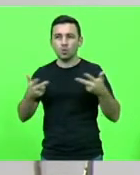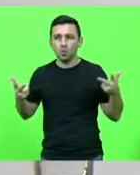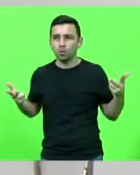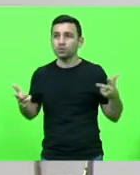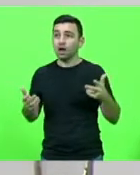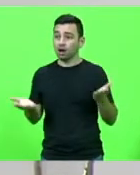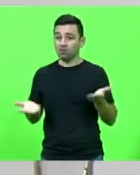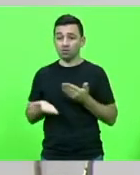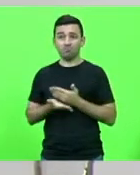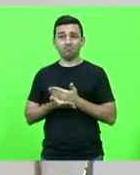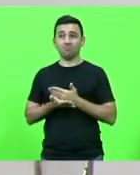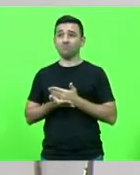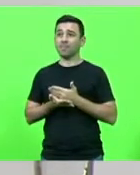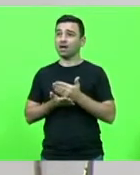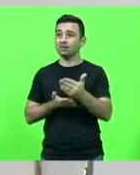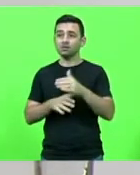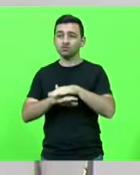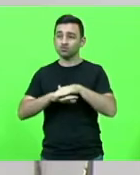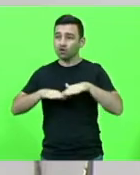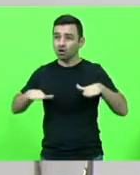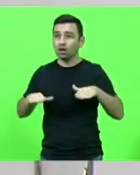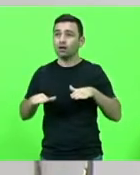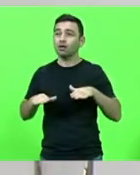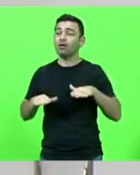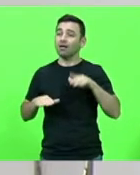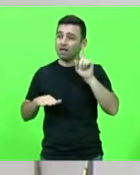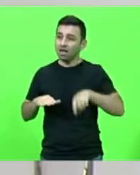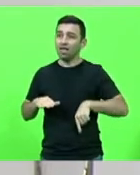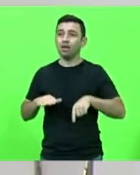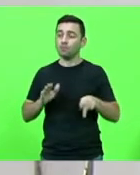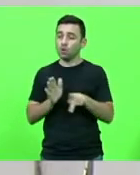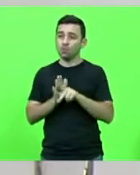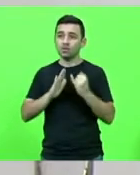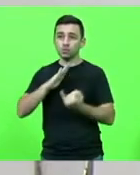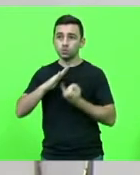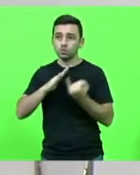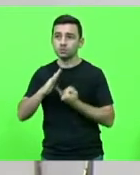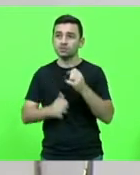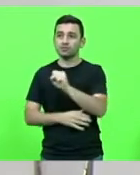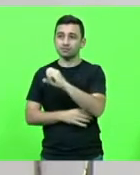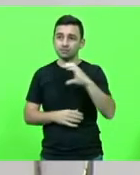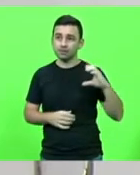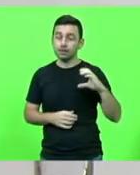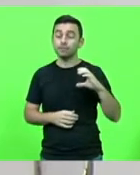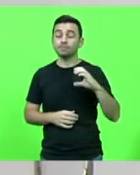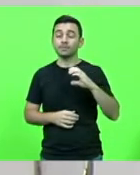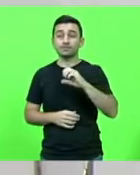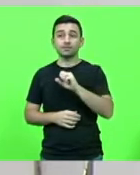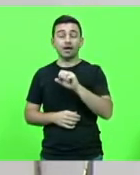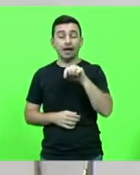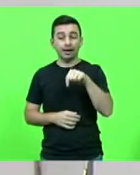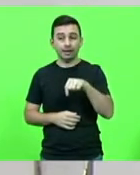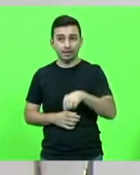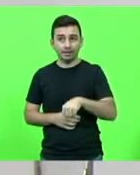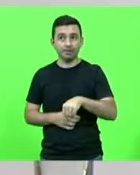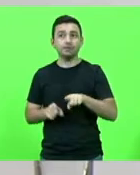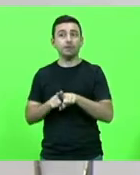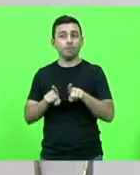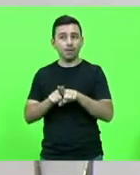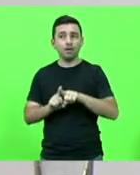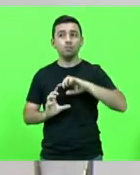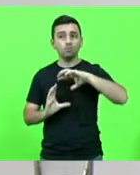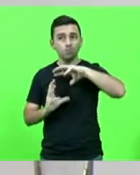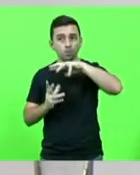de uma grande indústria que pode surgir aqui de Santa Catarina não só para o Brasil mas para o mundo então